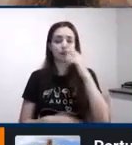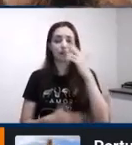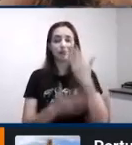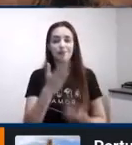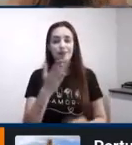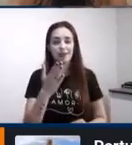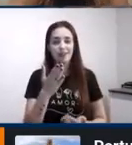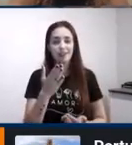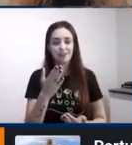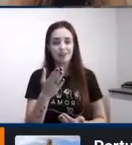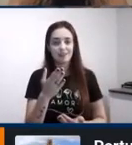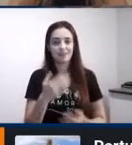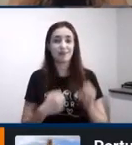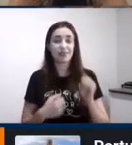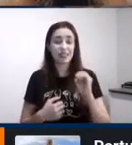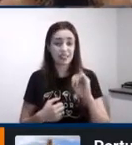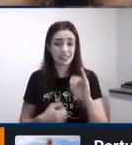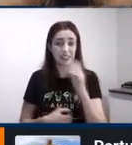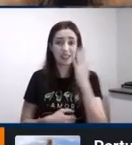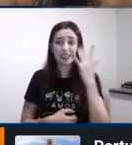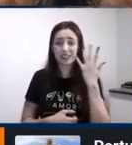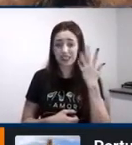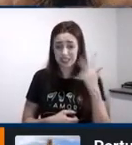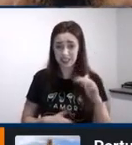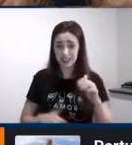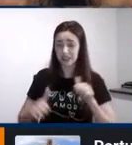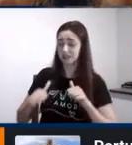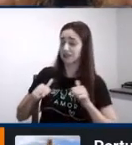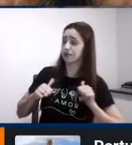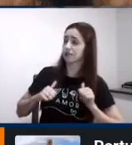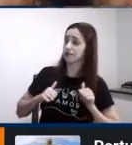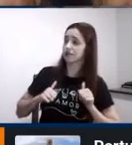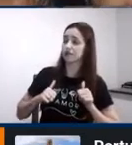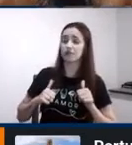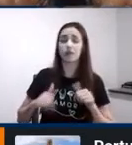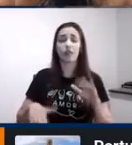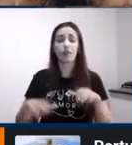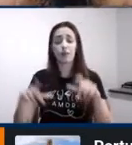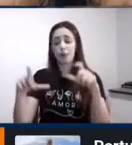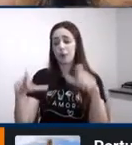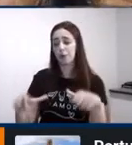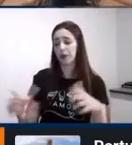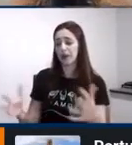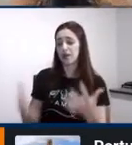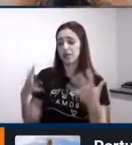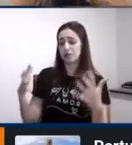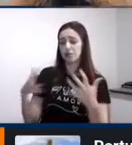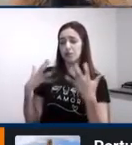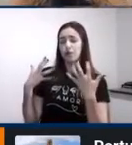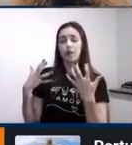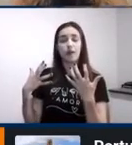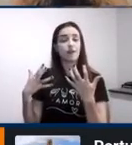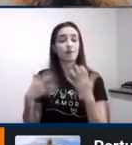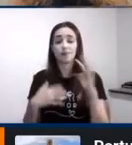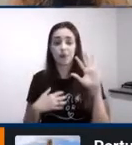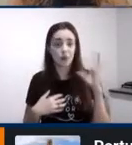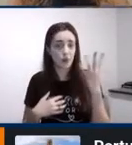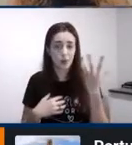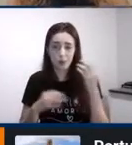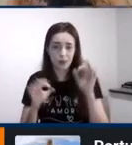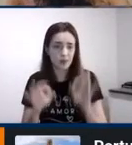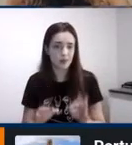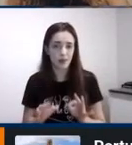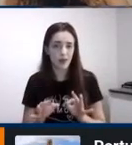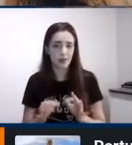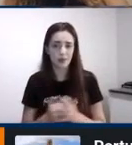quanto mais passiva a criança fica dependendo de que o ambiente vem estimular essa motivação olha se